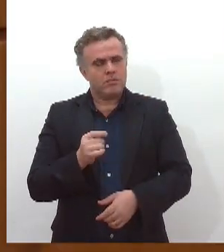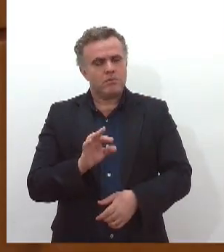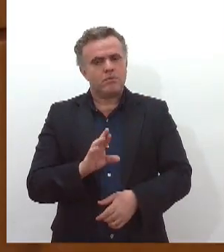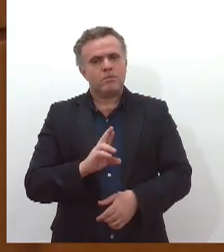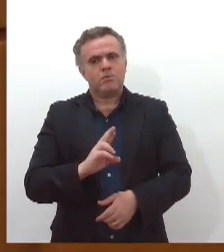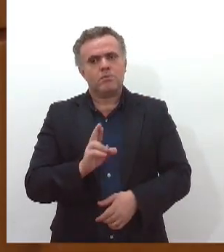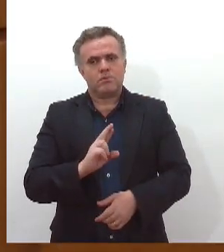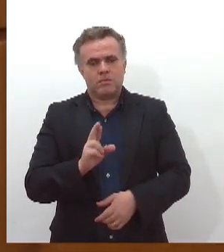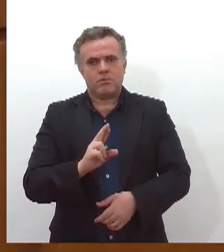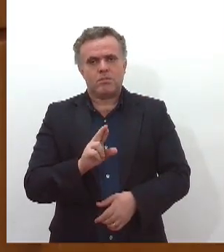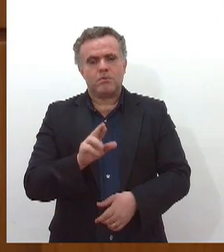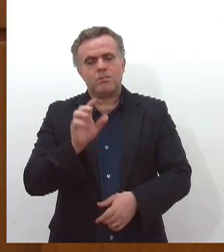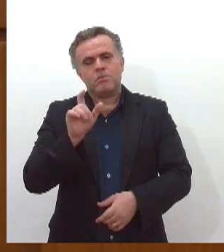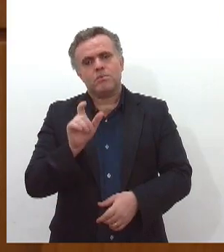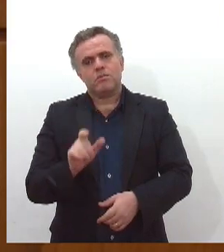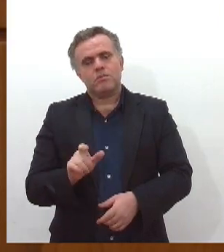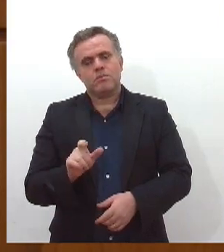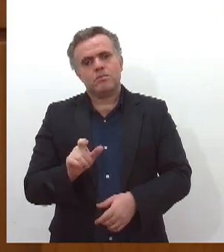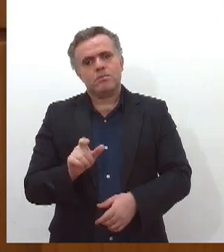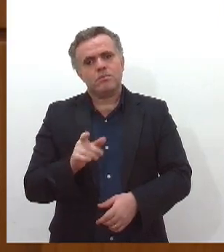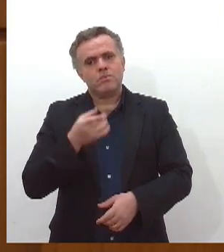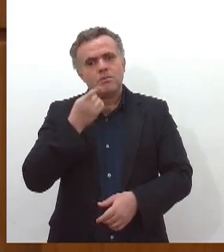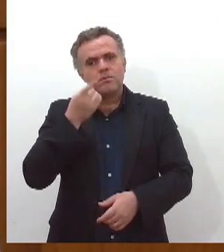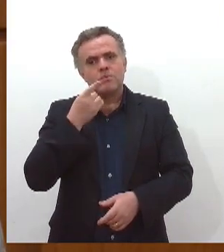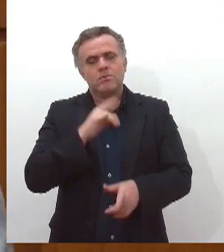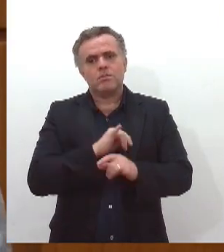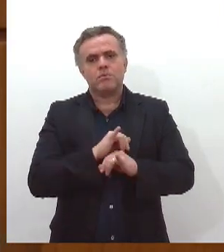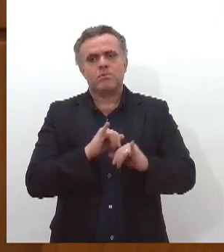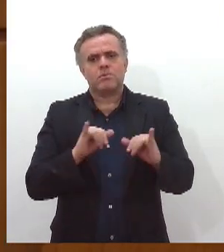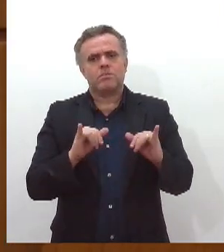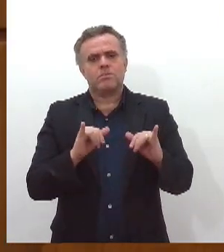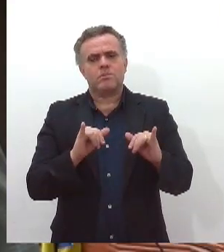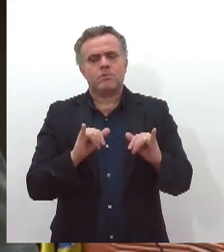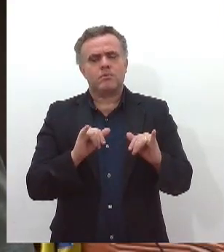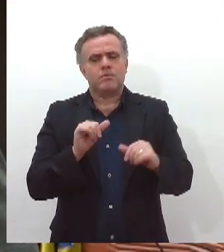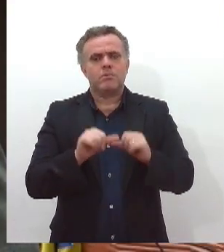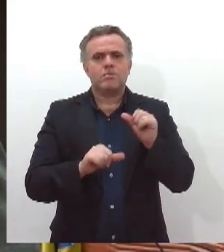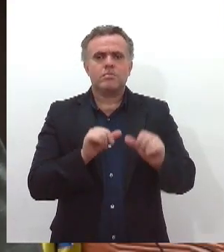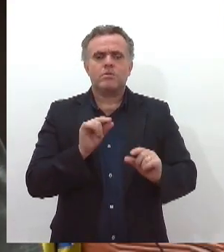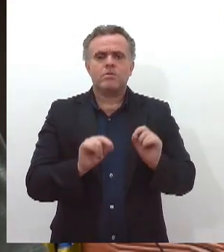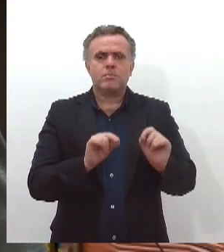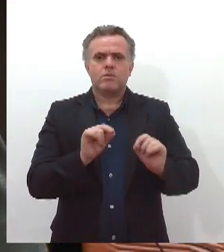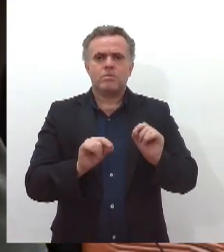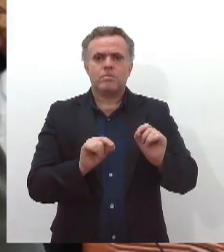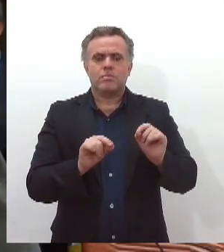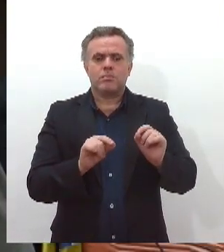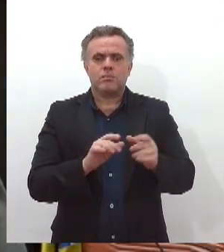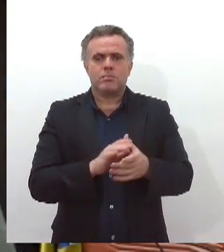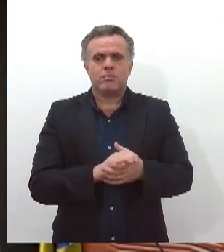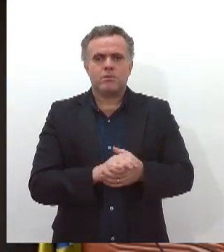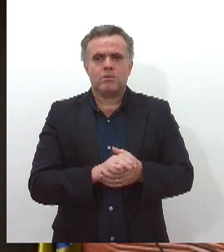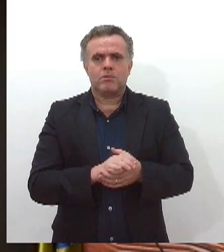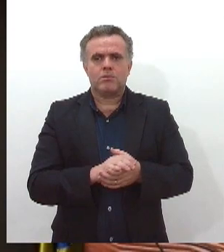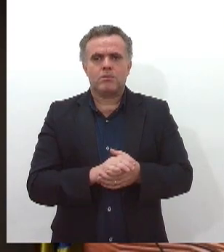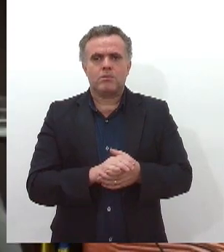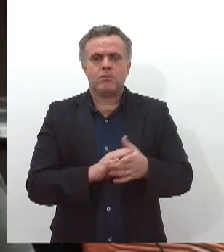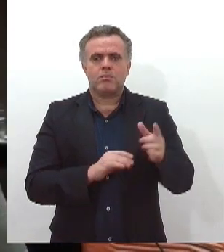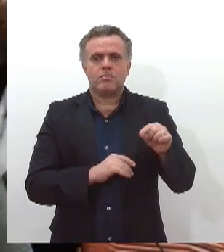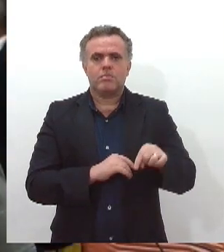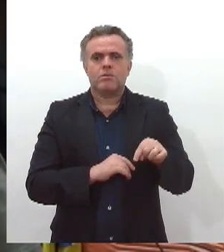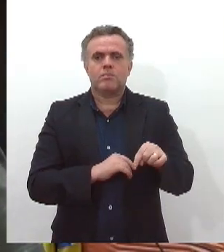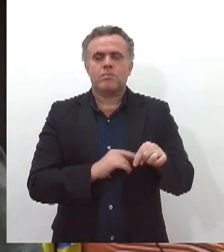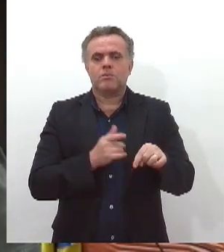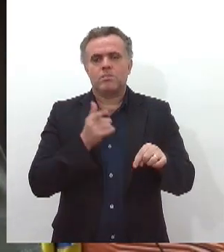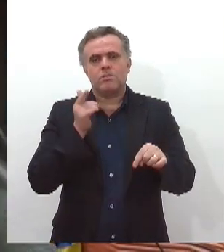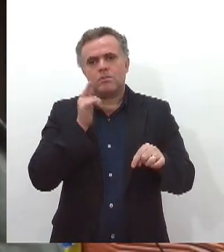explicou o que muda no projeto apreciado nesta quinta-feira pelos parlamentares. Hoje, quem receber ainda um